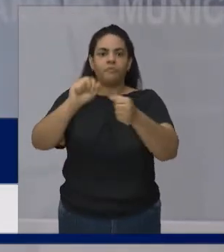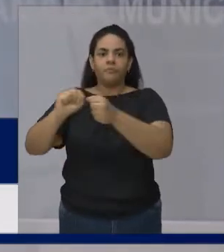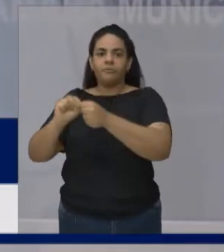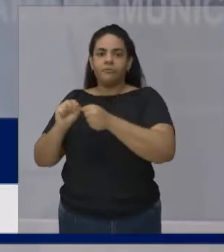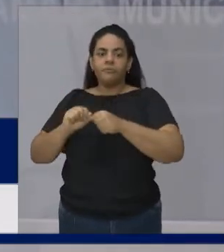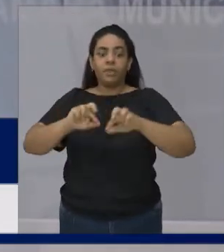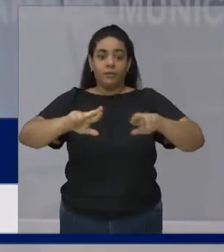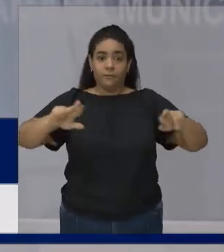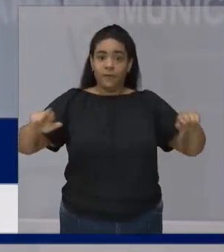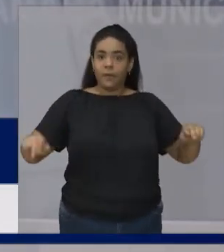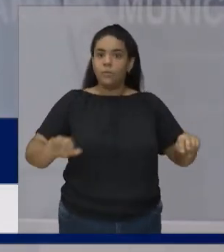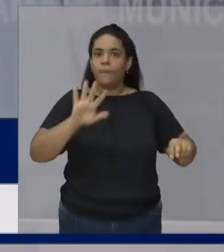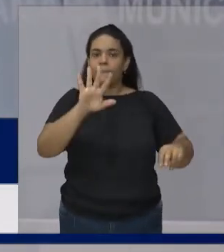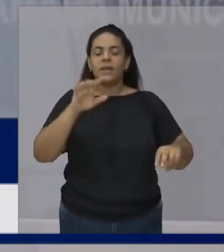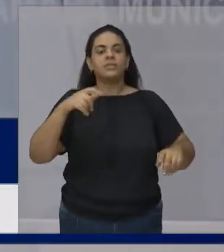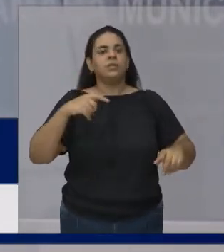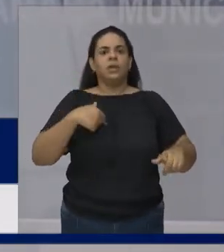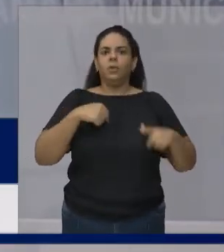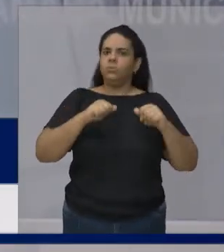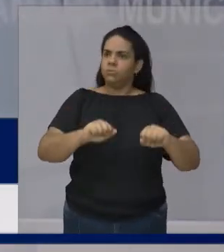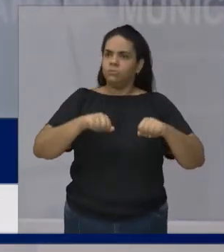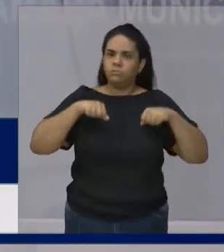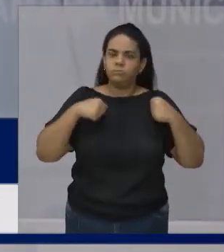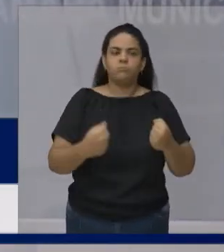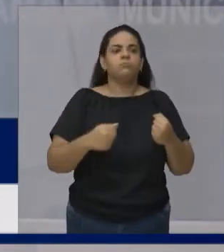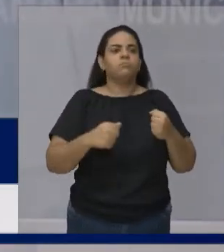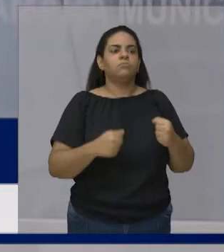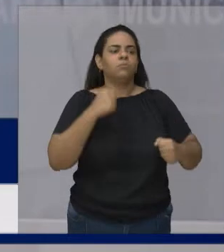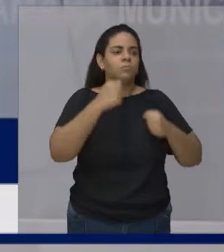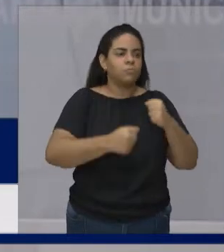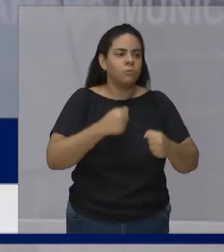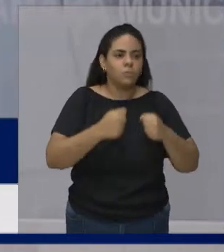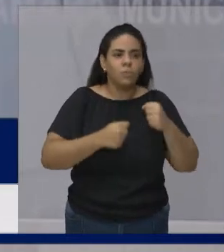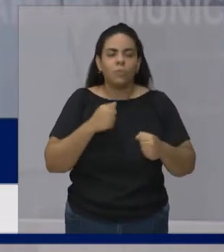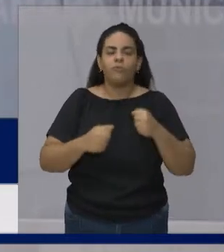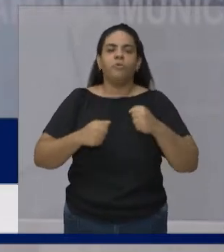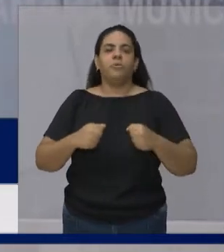Mas eu me dediquei Eu fiz o meu papel Eu fiz a minha parte